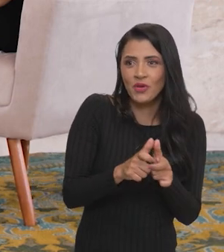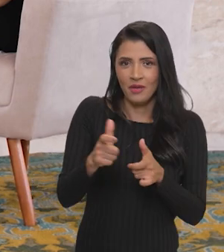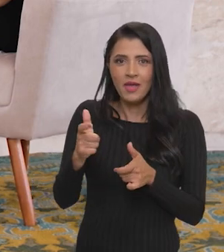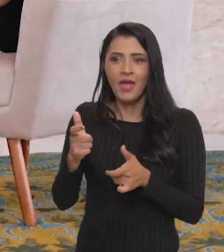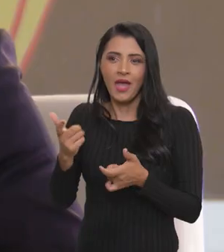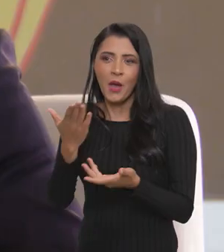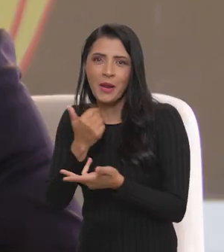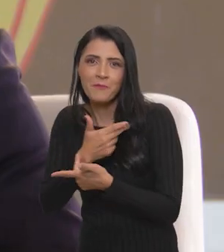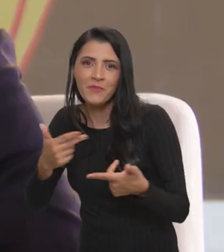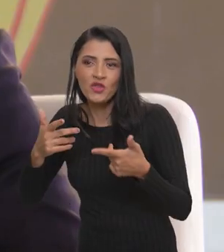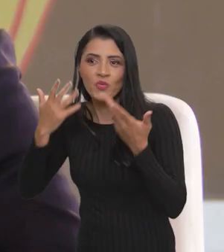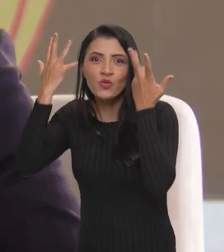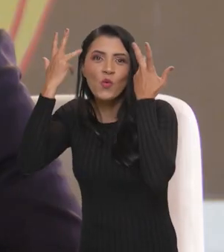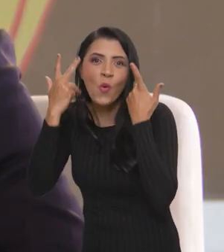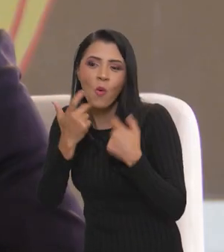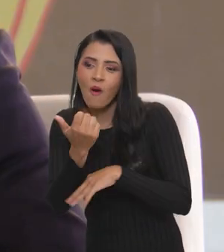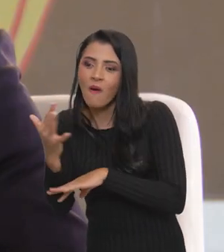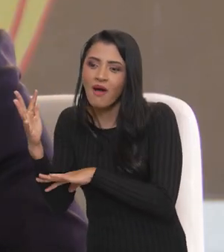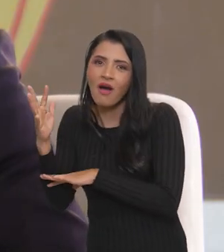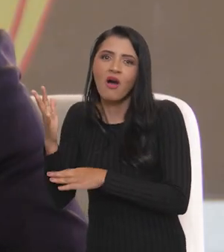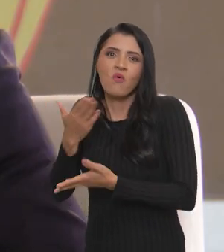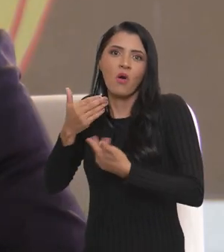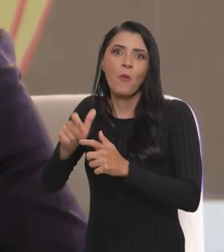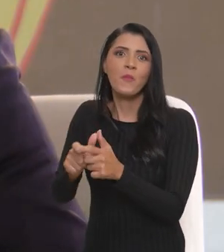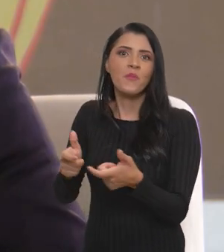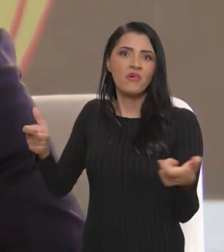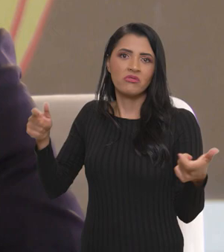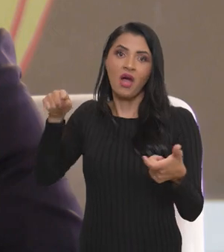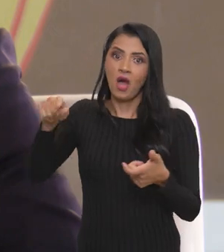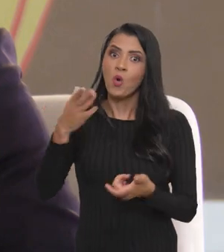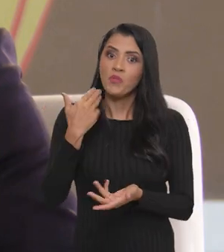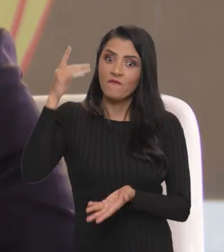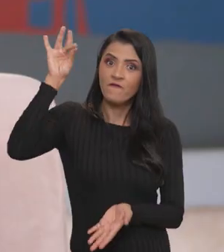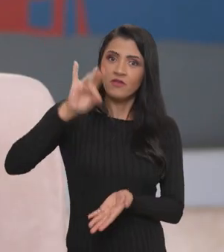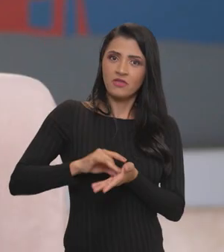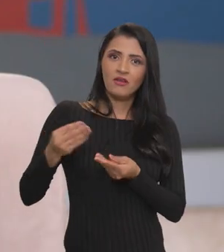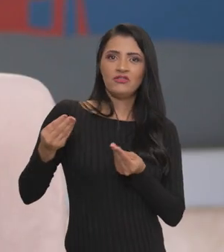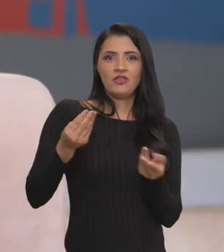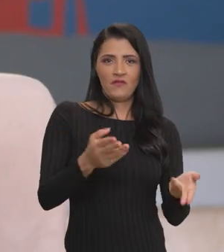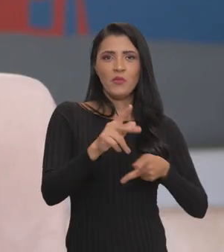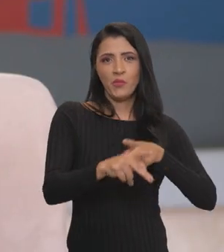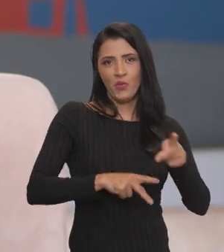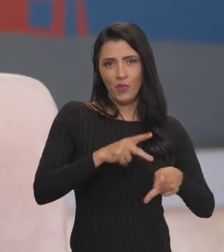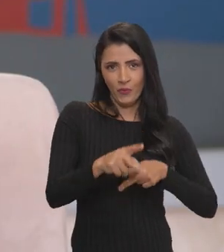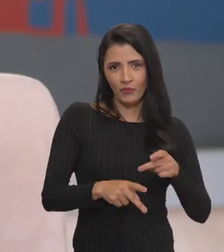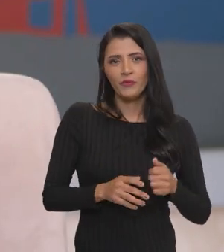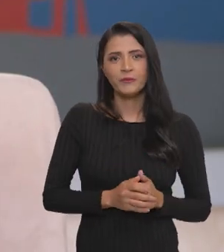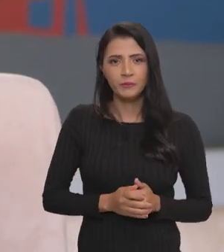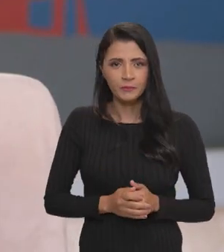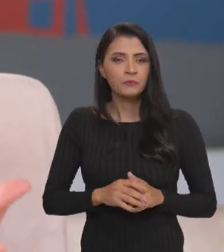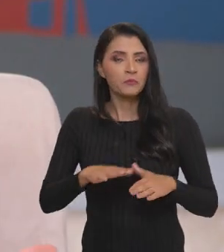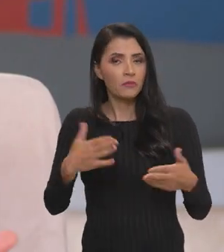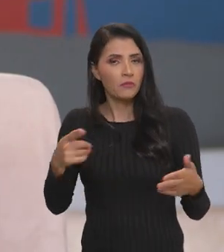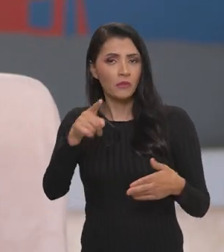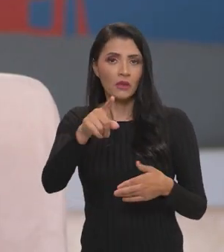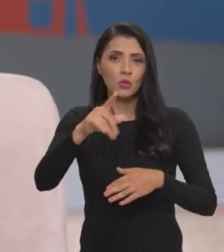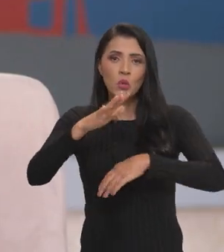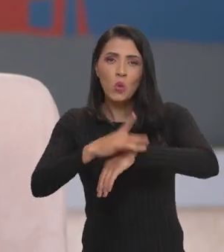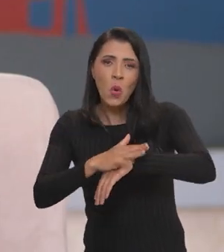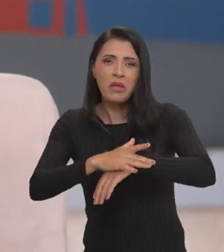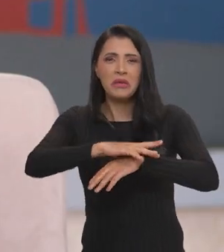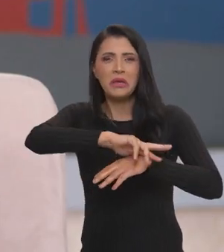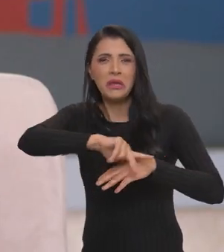produtos in natura, diversificados, a comida de verdade que a gente quer levar para a mesa do povo brasileiro. Então, a questão